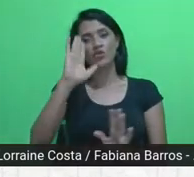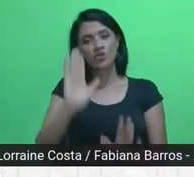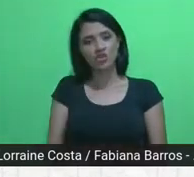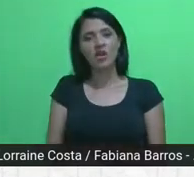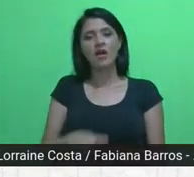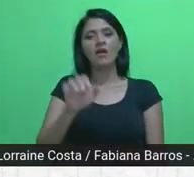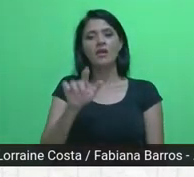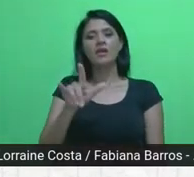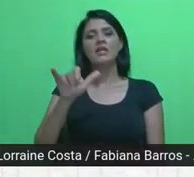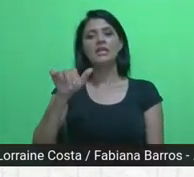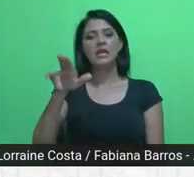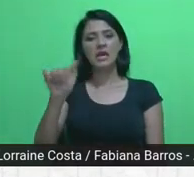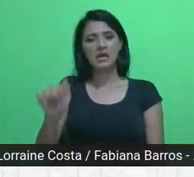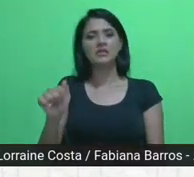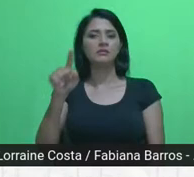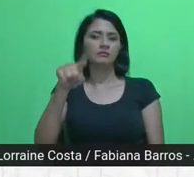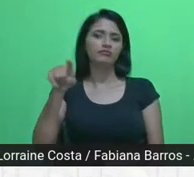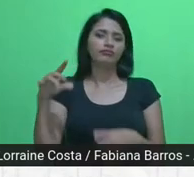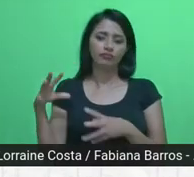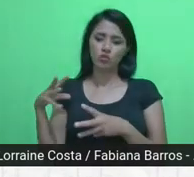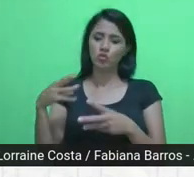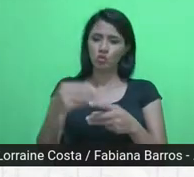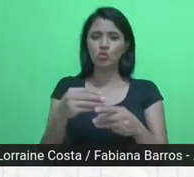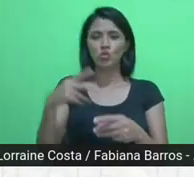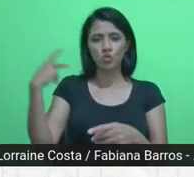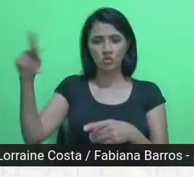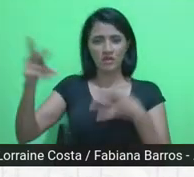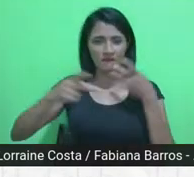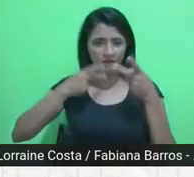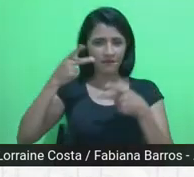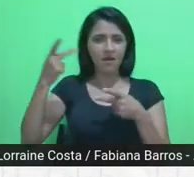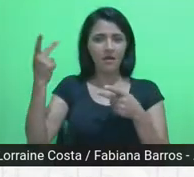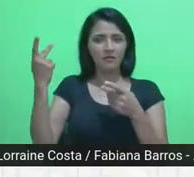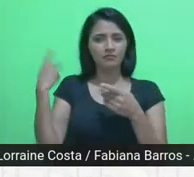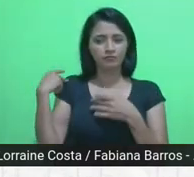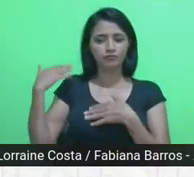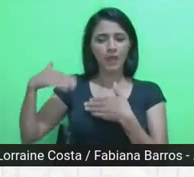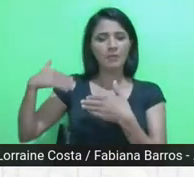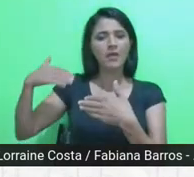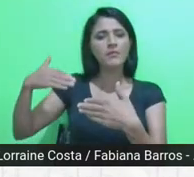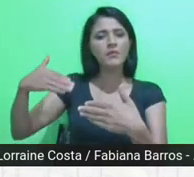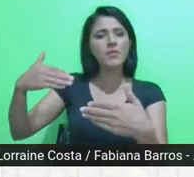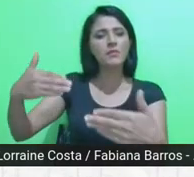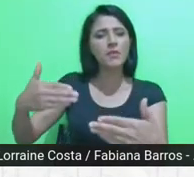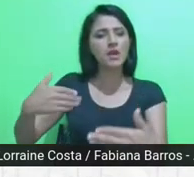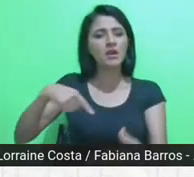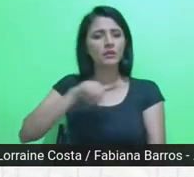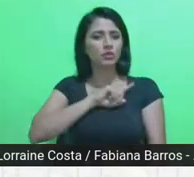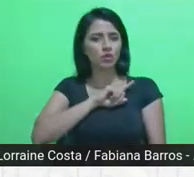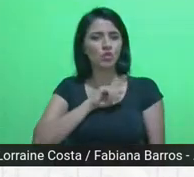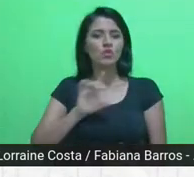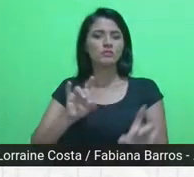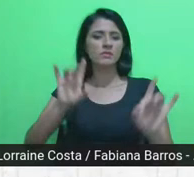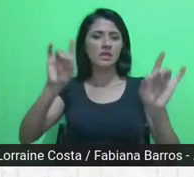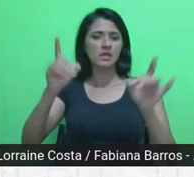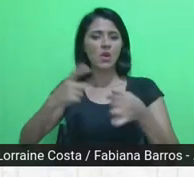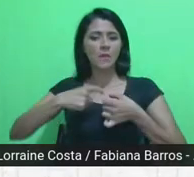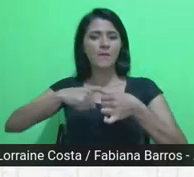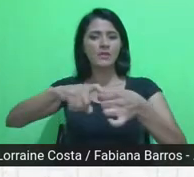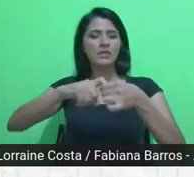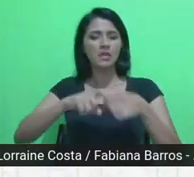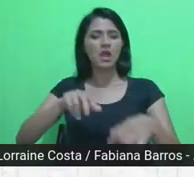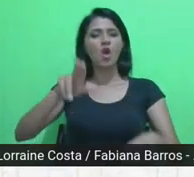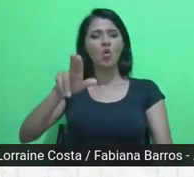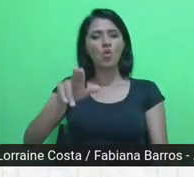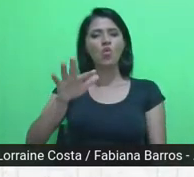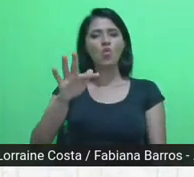já contemplou em sua fala essa construção da nossa especialização em parceria com a UFBA, mas eu